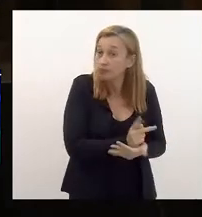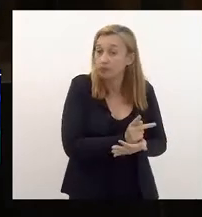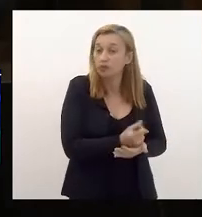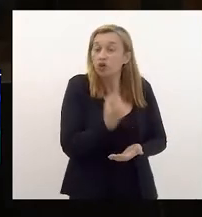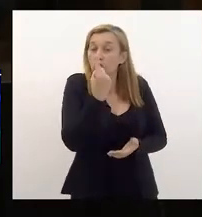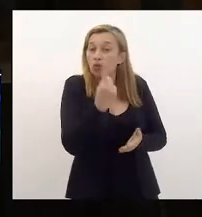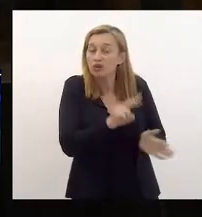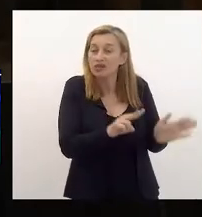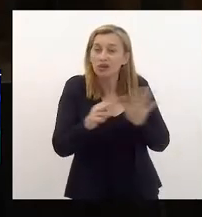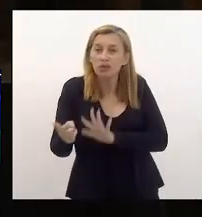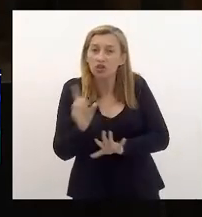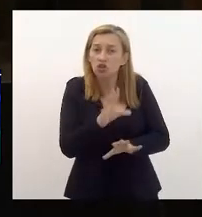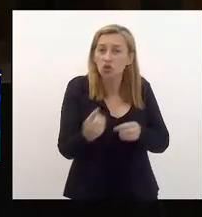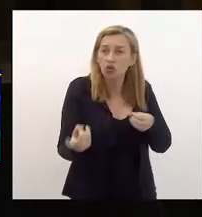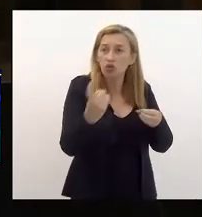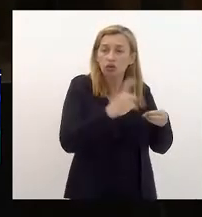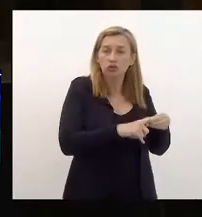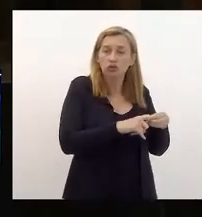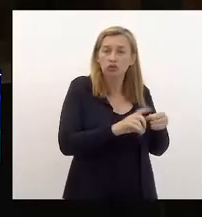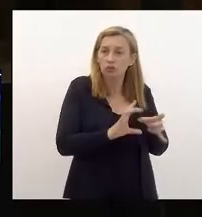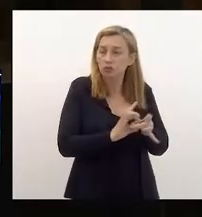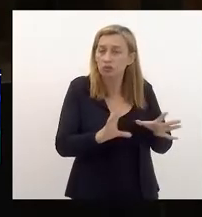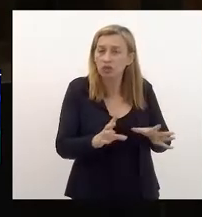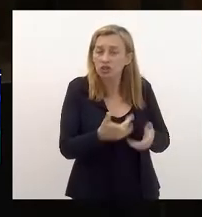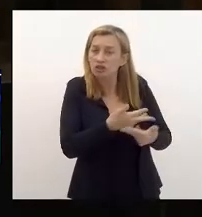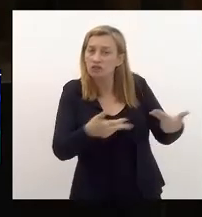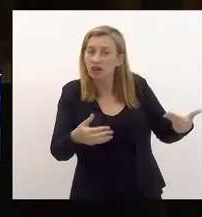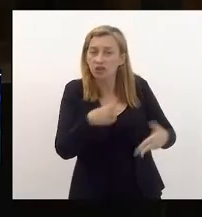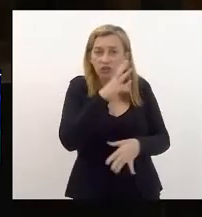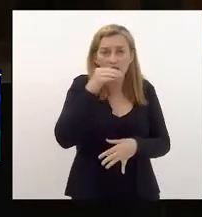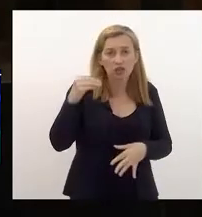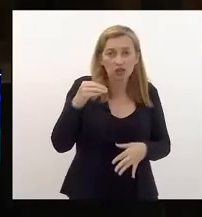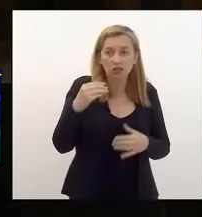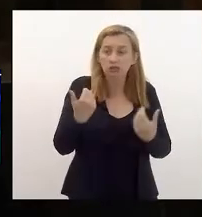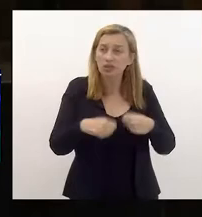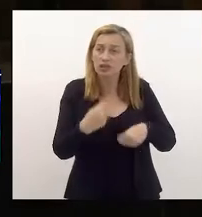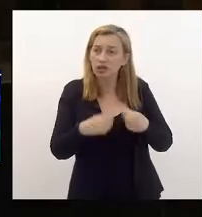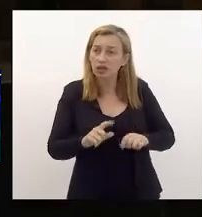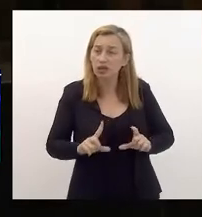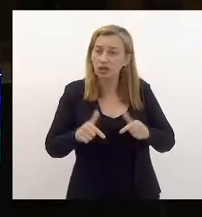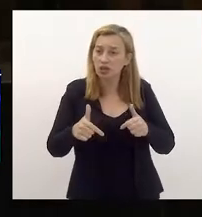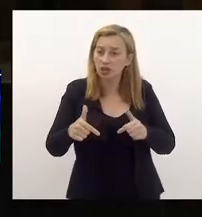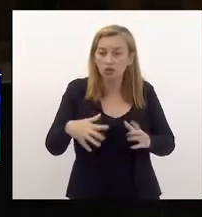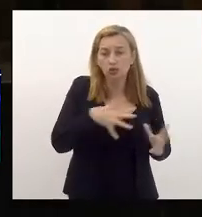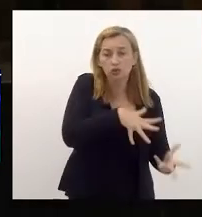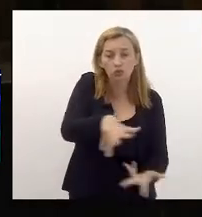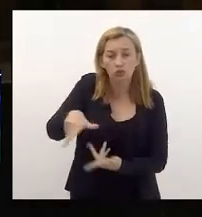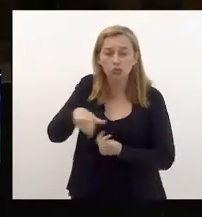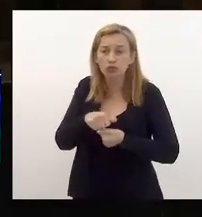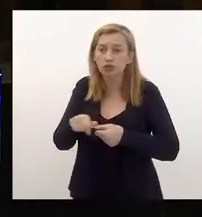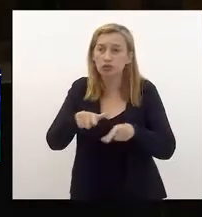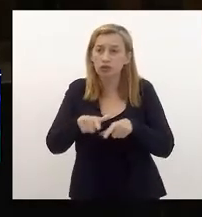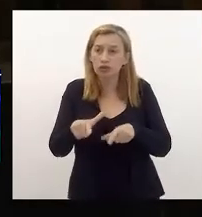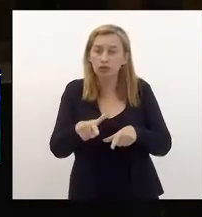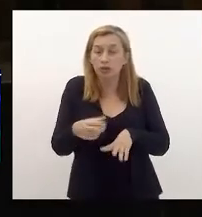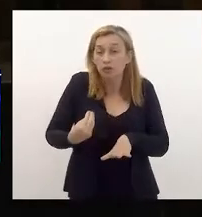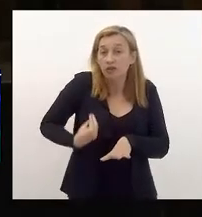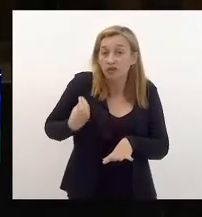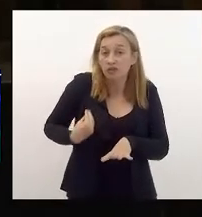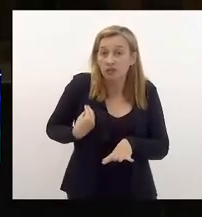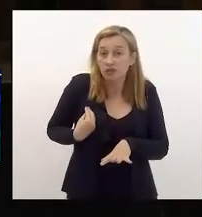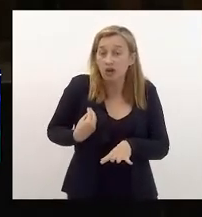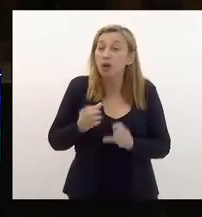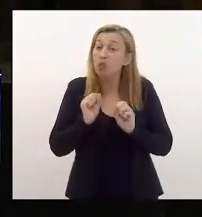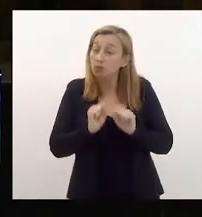semana para outra, não permitindo que muitos adolescentes que tiveram que buscar no mundo do trabalho condições de sobrevivência